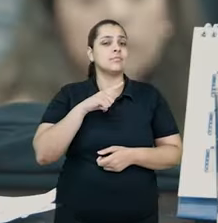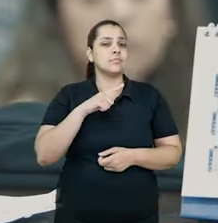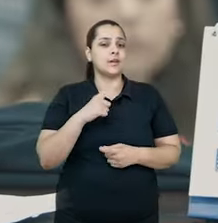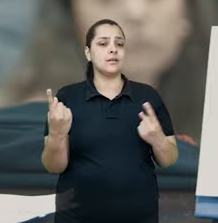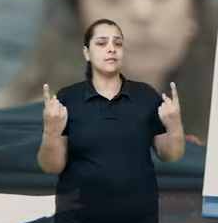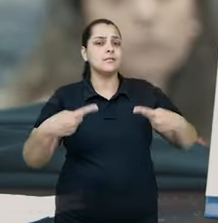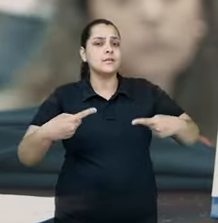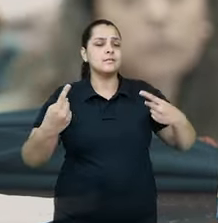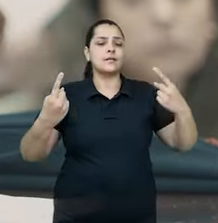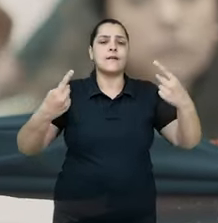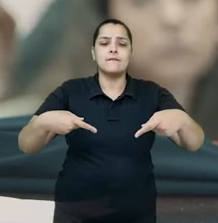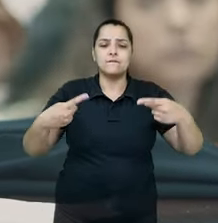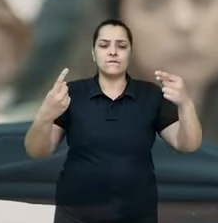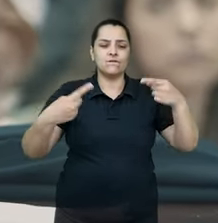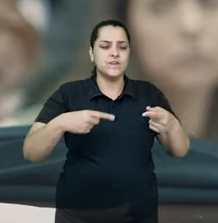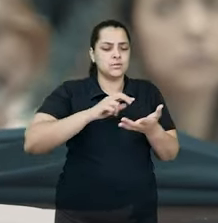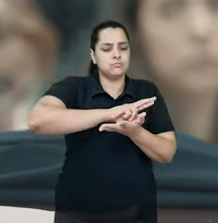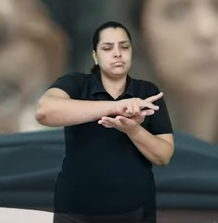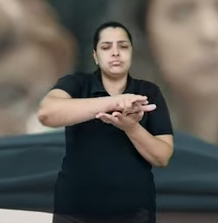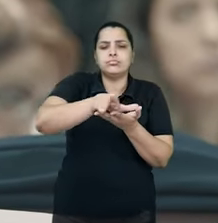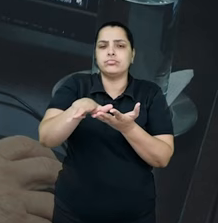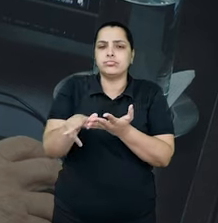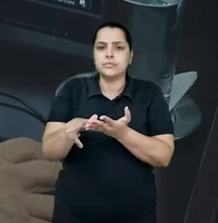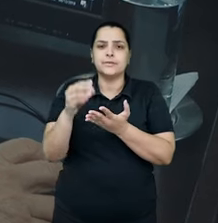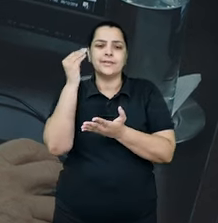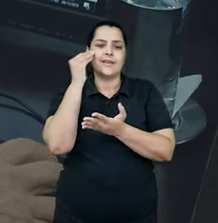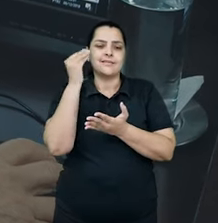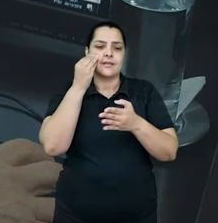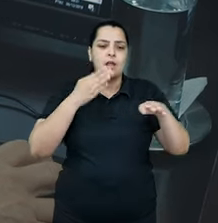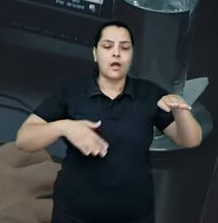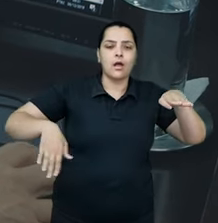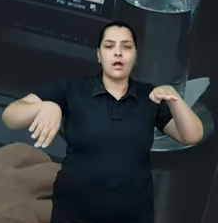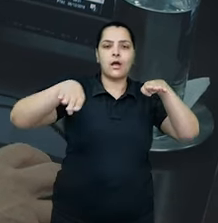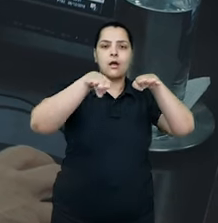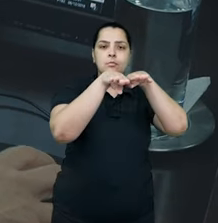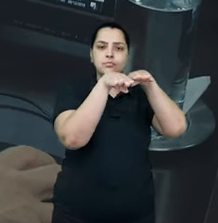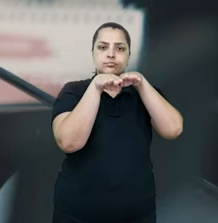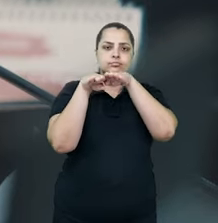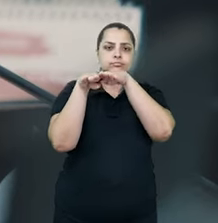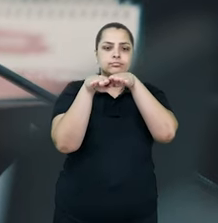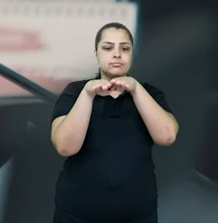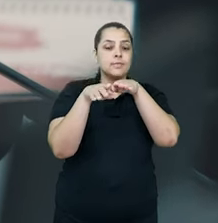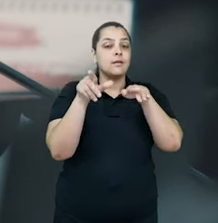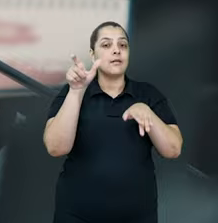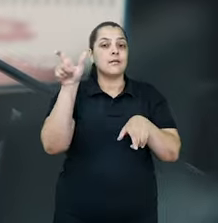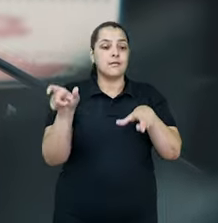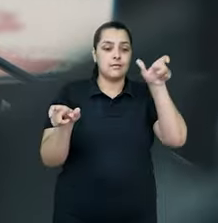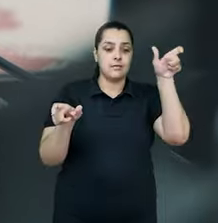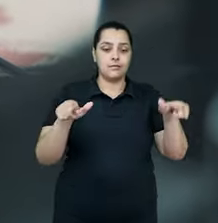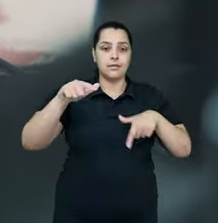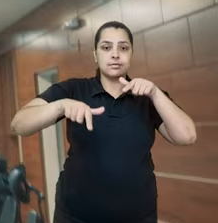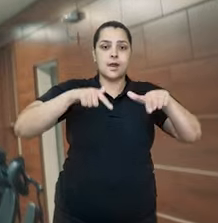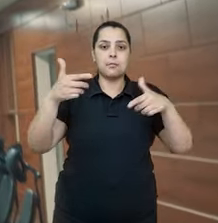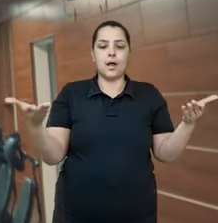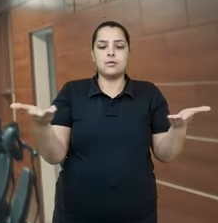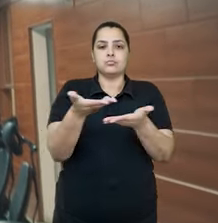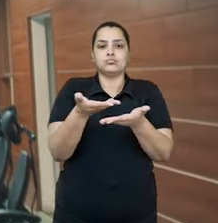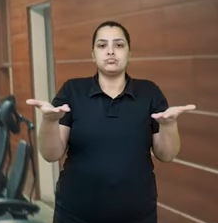Muitos são os desafios enfrentados para restaurar o equilíbrio nas relações de trabalho.